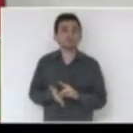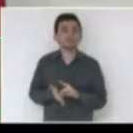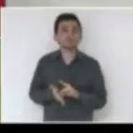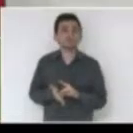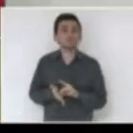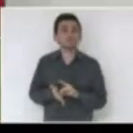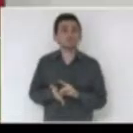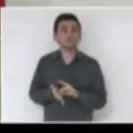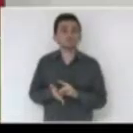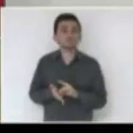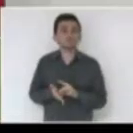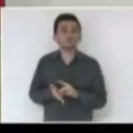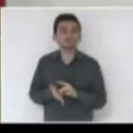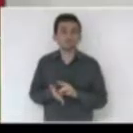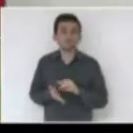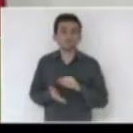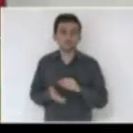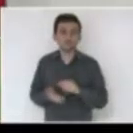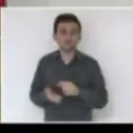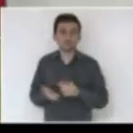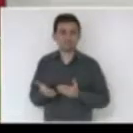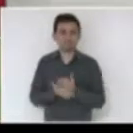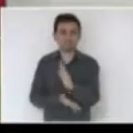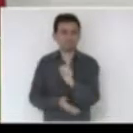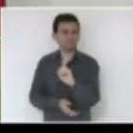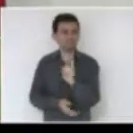não só nós não aprovaríamos aqui,